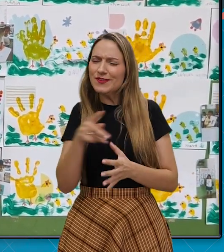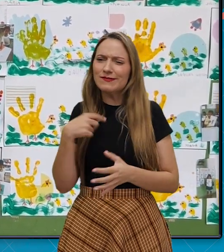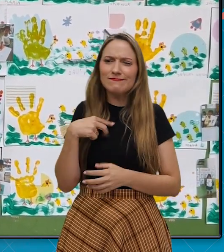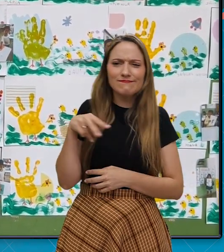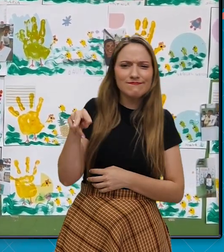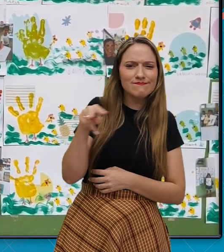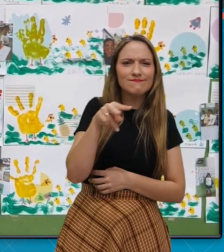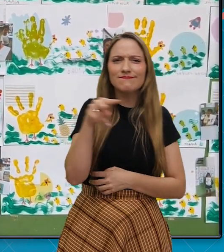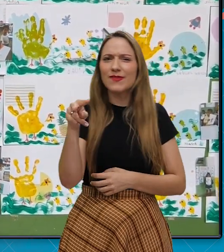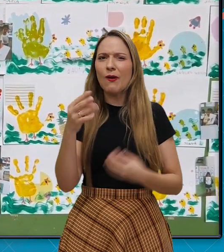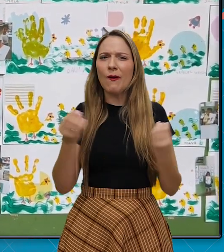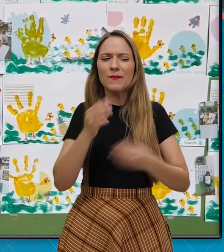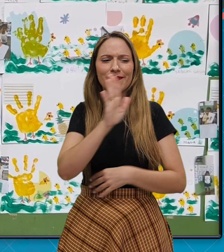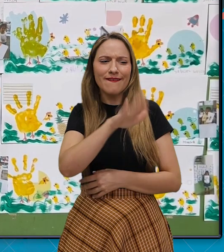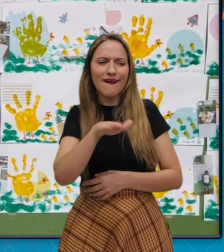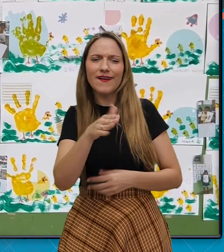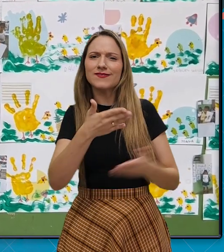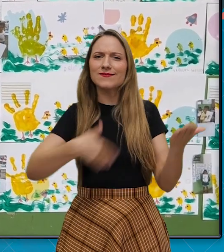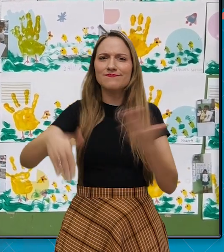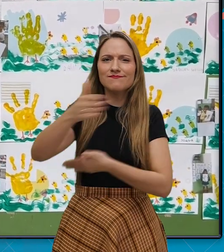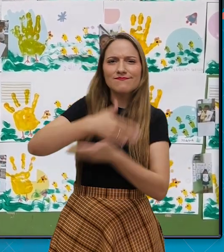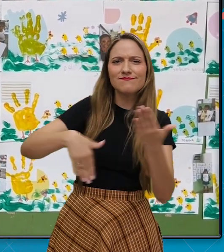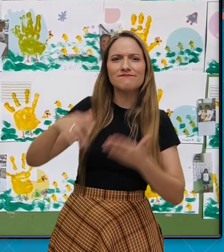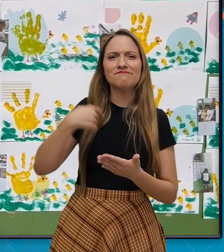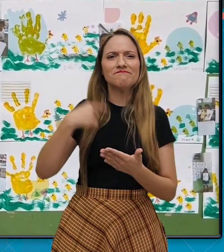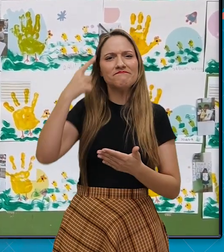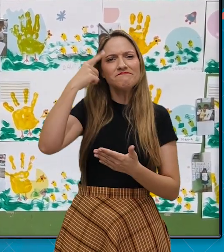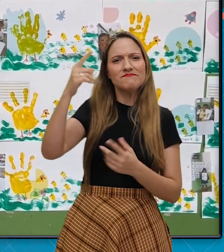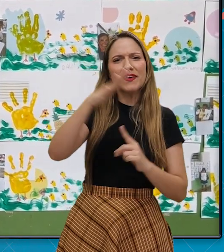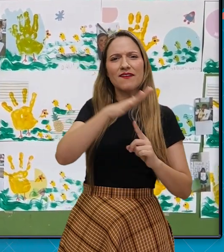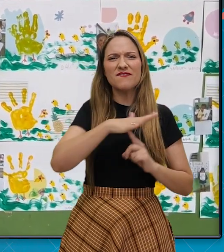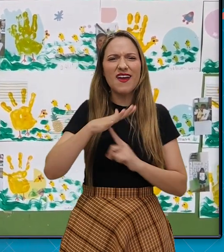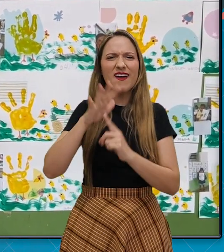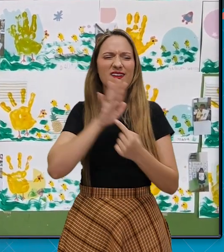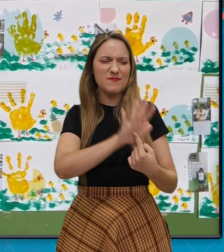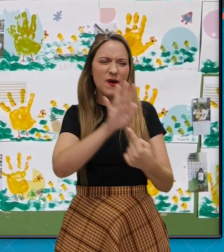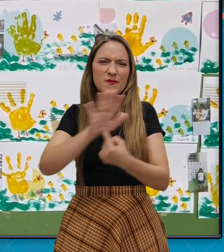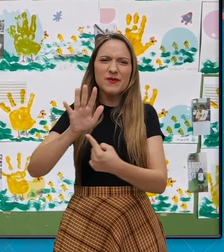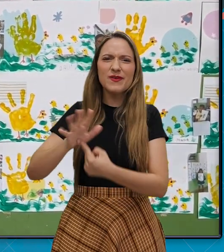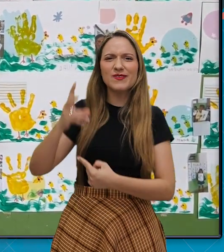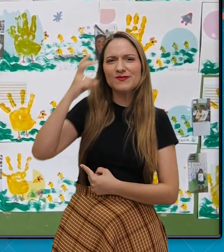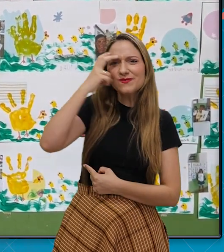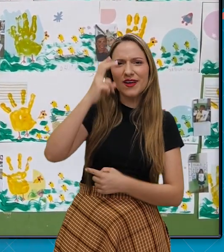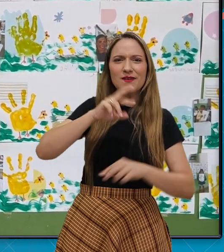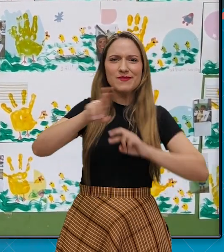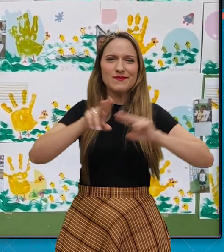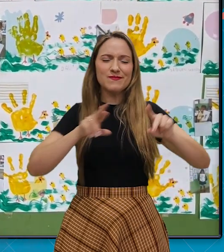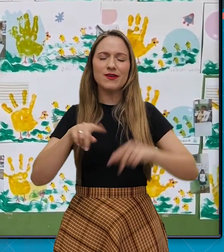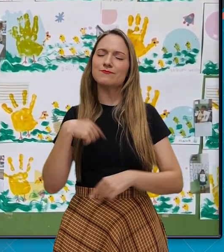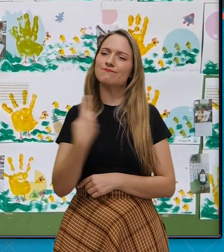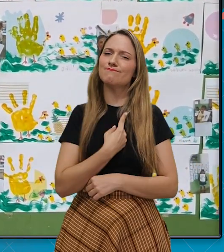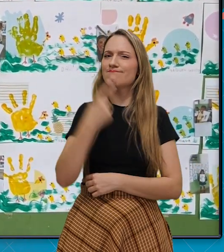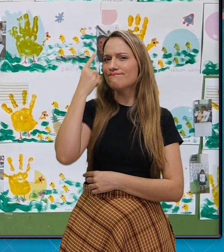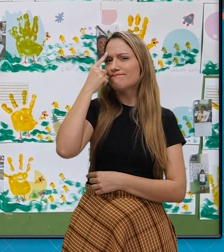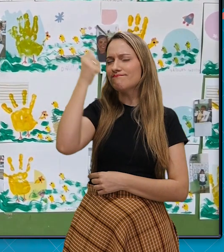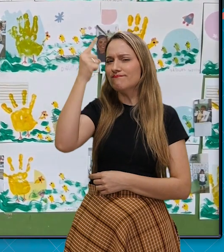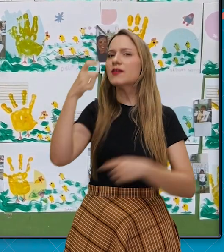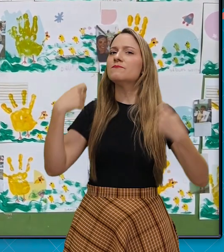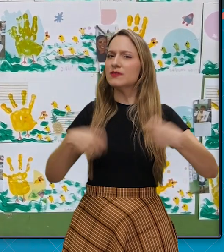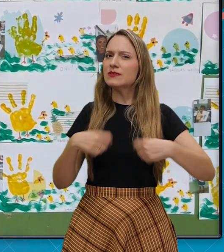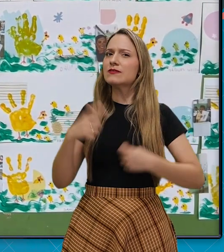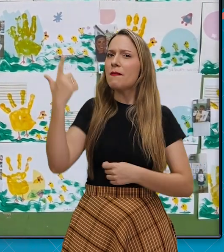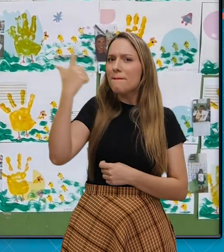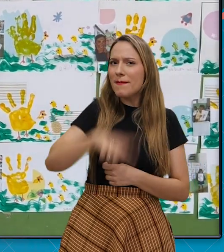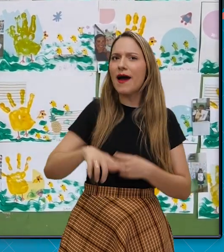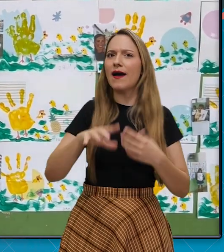fizemos, de como as crianças estavam interagindo com a feira, com a mostra cultural que está sendo feita, nós pensamos em ampliar o